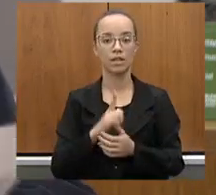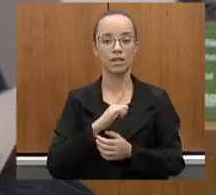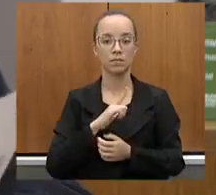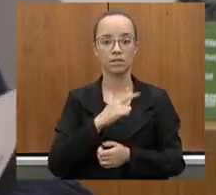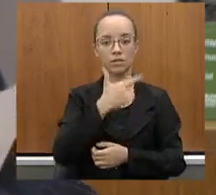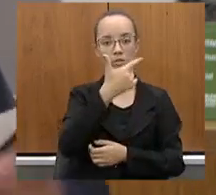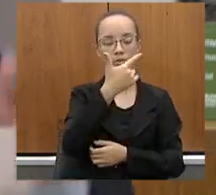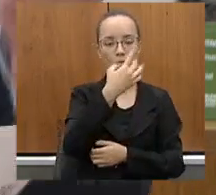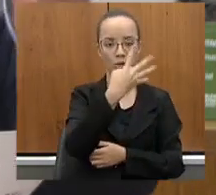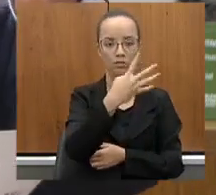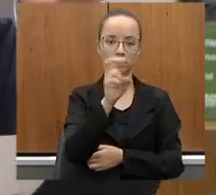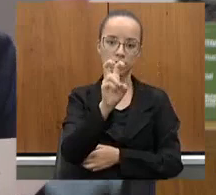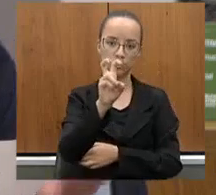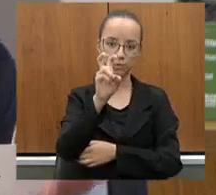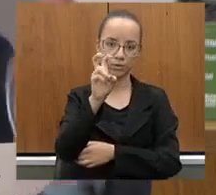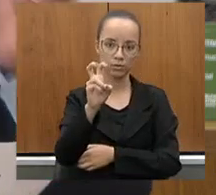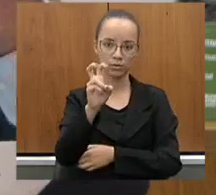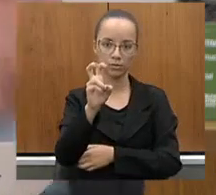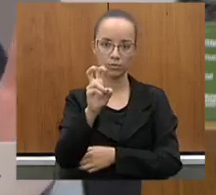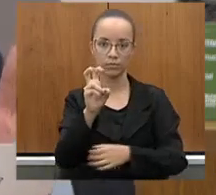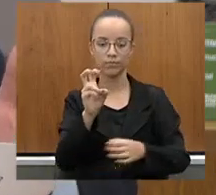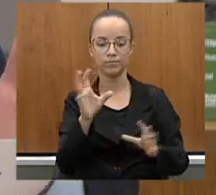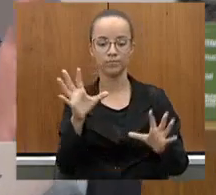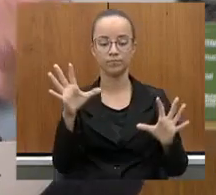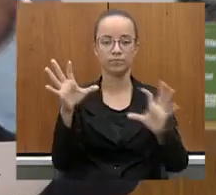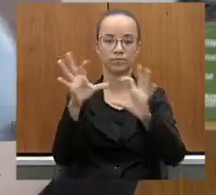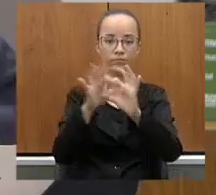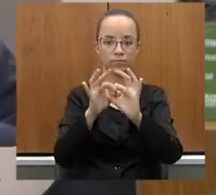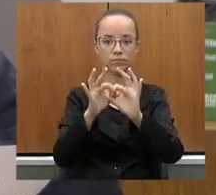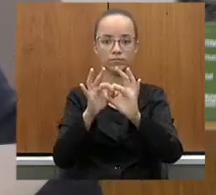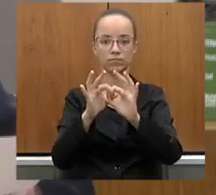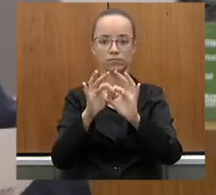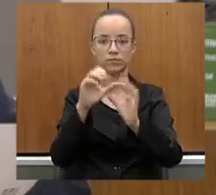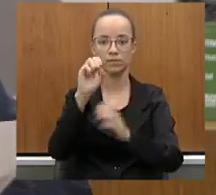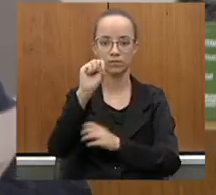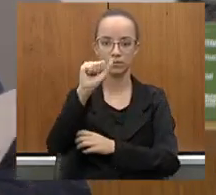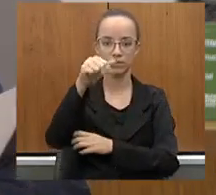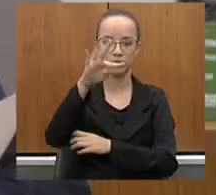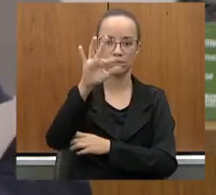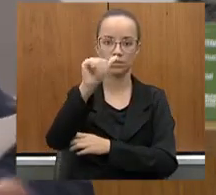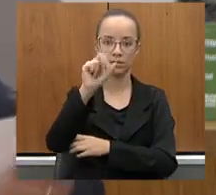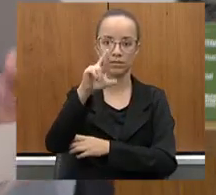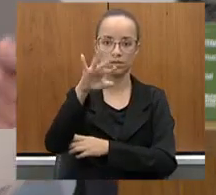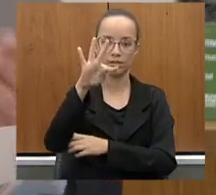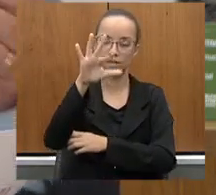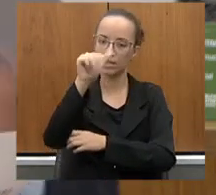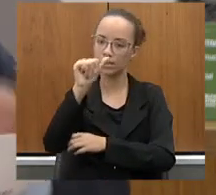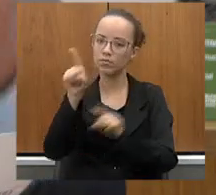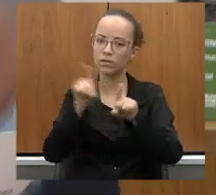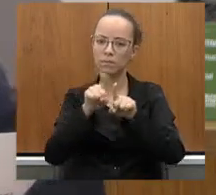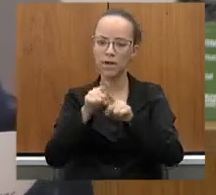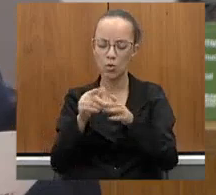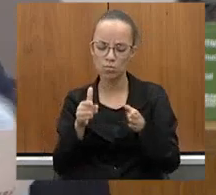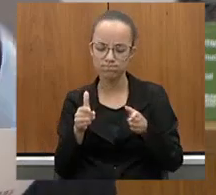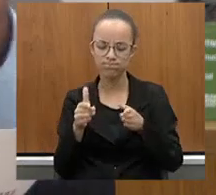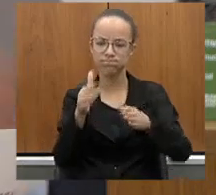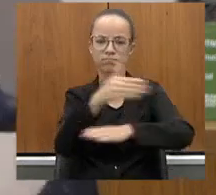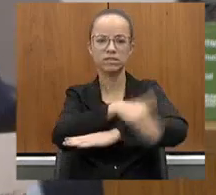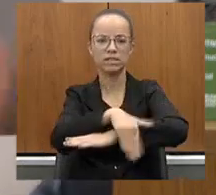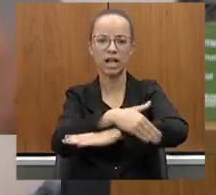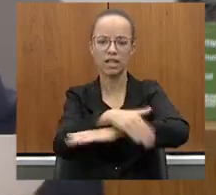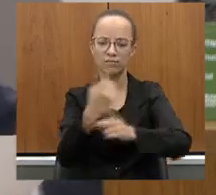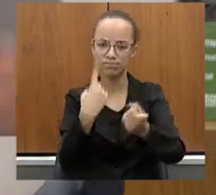455, que liga Andradas, Ibitura, Santa Rita de Caldas, uma estrada muito importante,